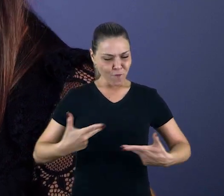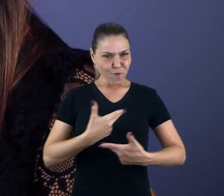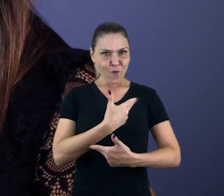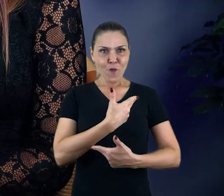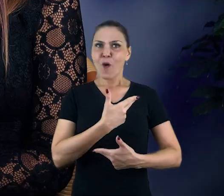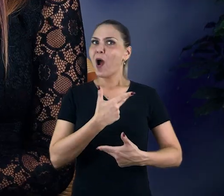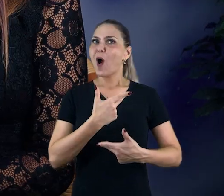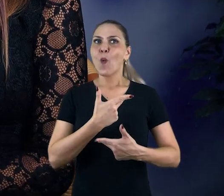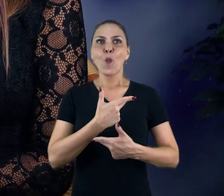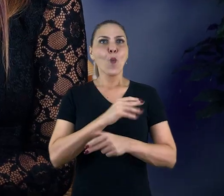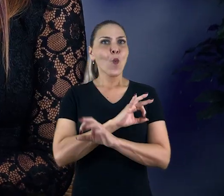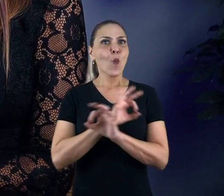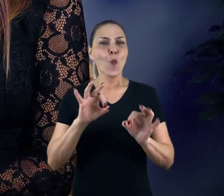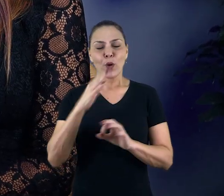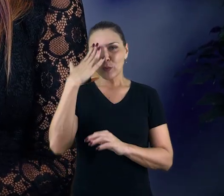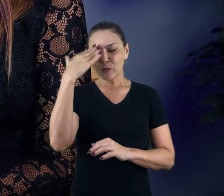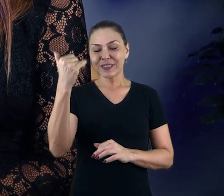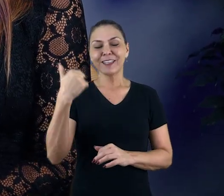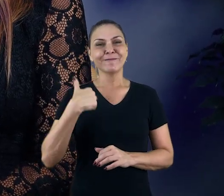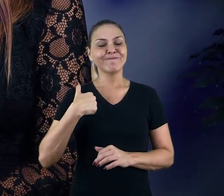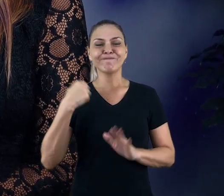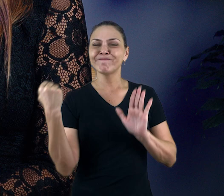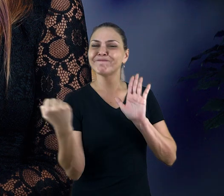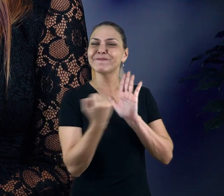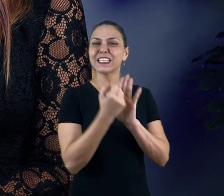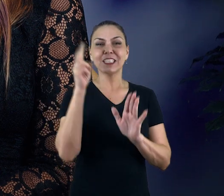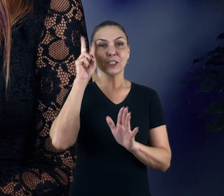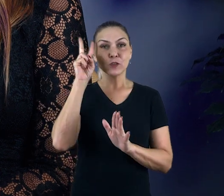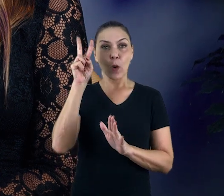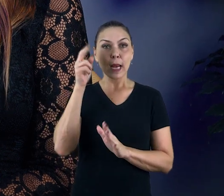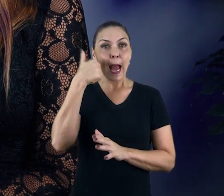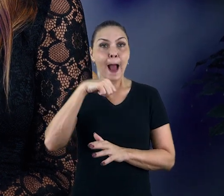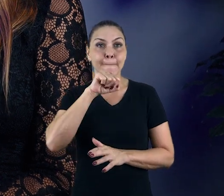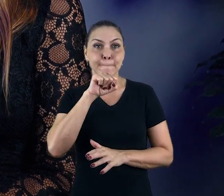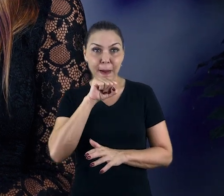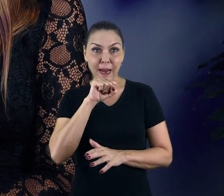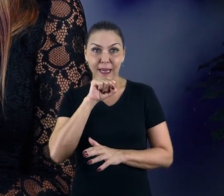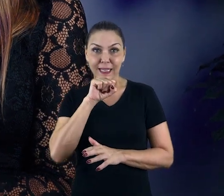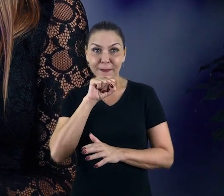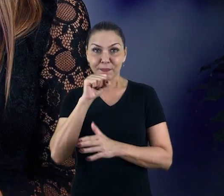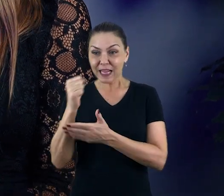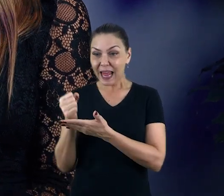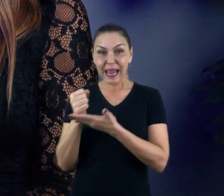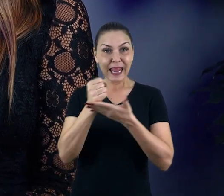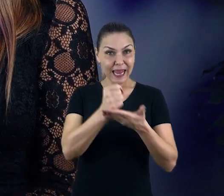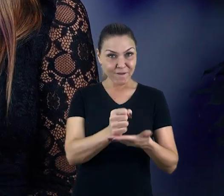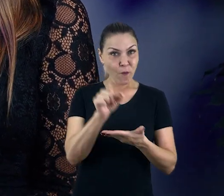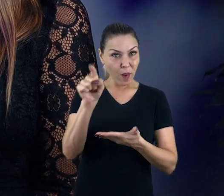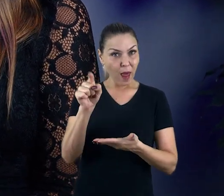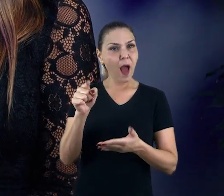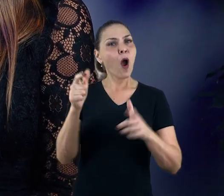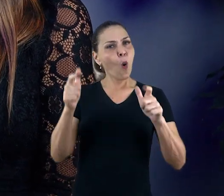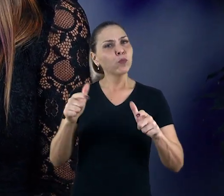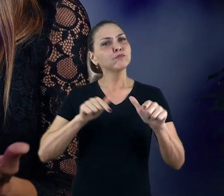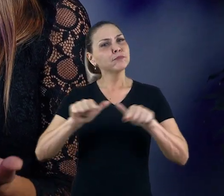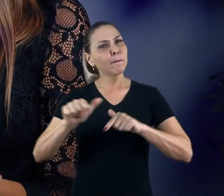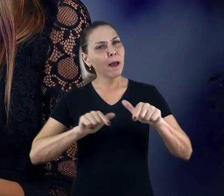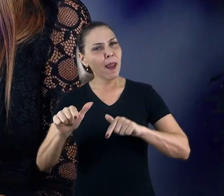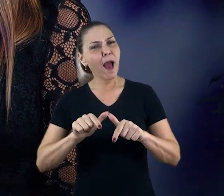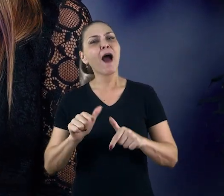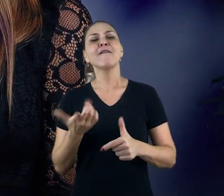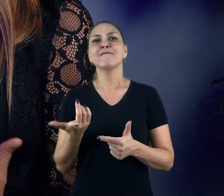cirurgia. E uma das histórias marcantes que eu tive foi quando a mãe do Pedrinho o levou até a PRDC,